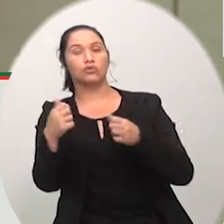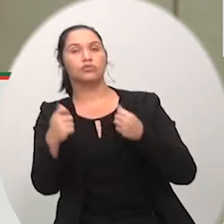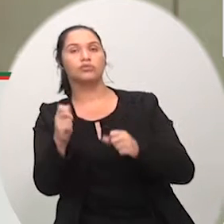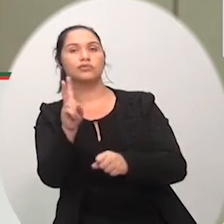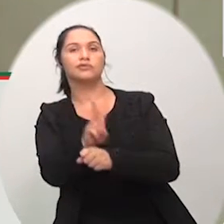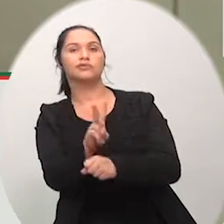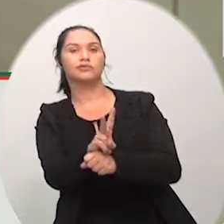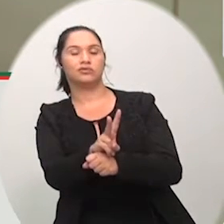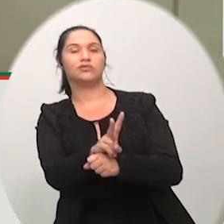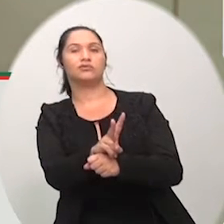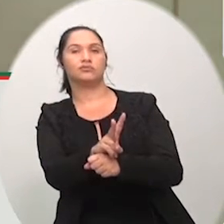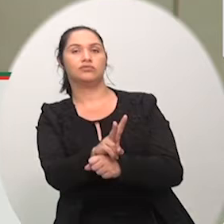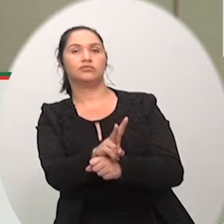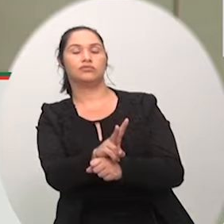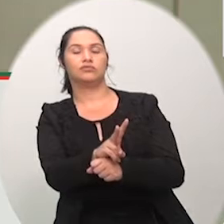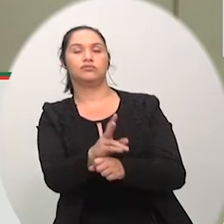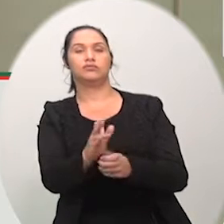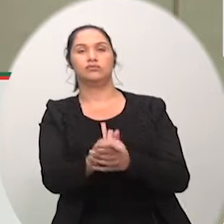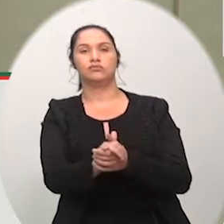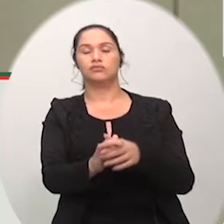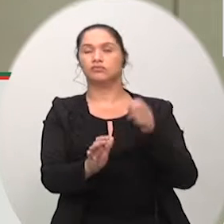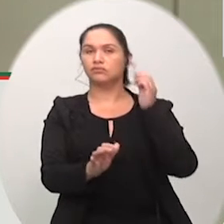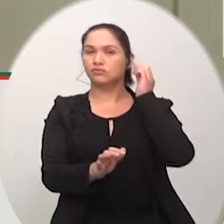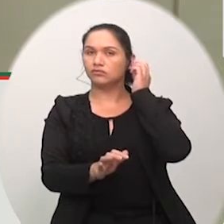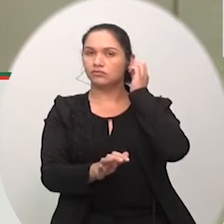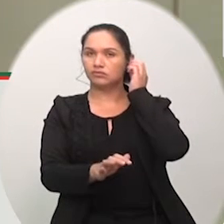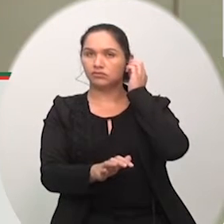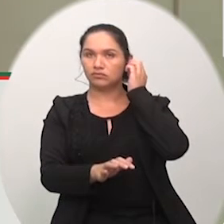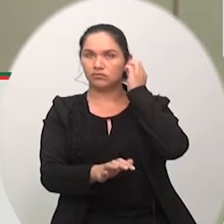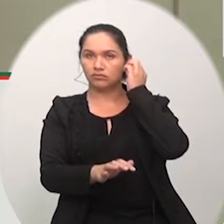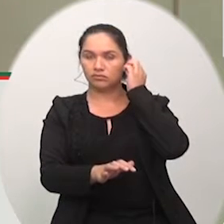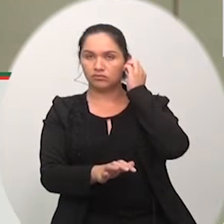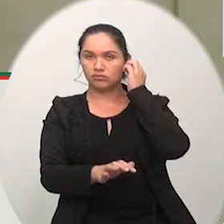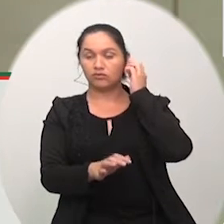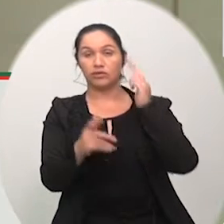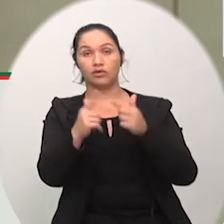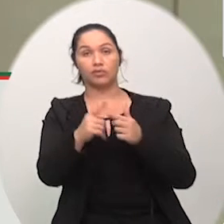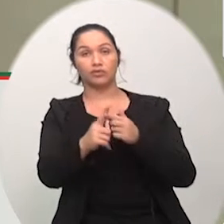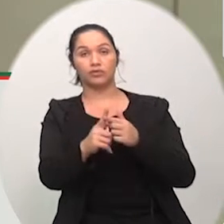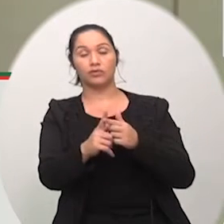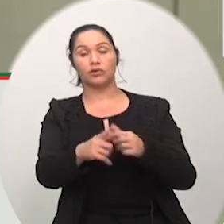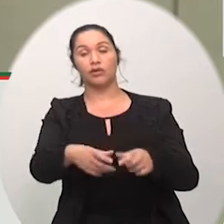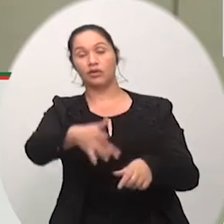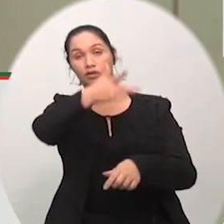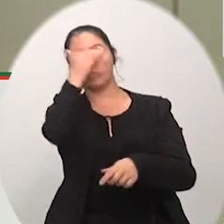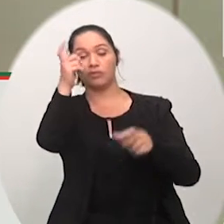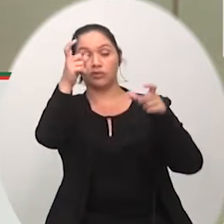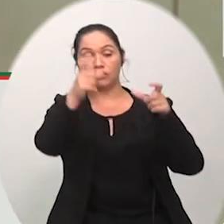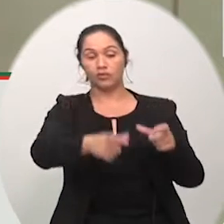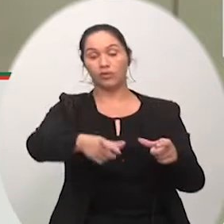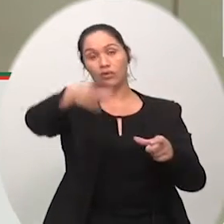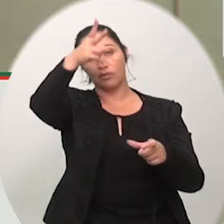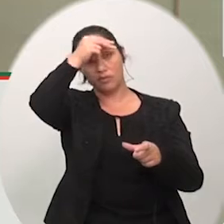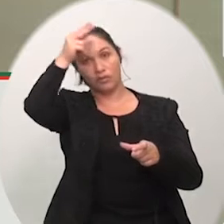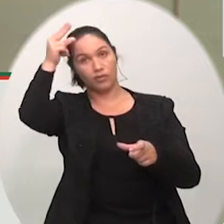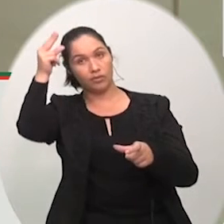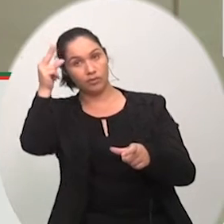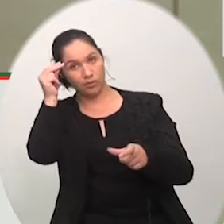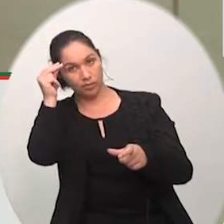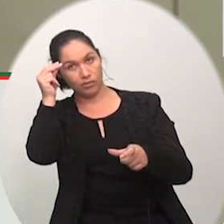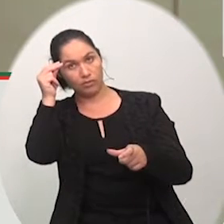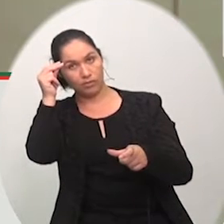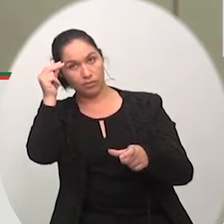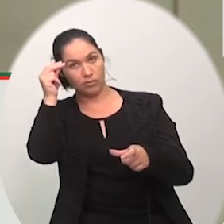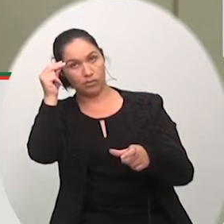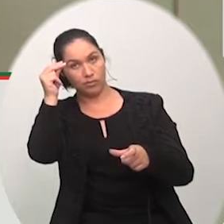de estarmos encampando esta bandeira e defendermos os nossos servidores públicos defender os cofres públicos que é nossa obrigação e